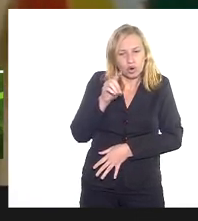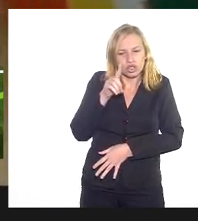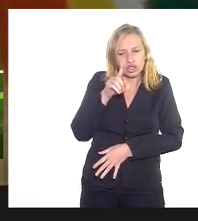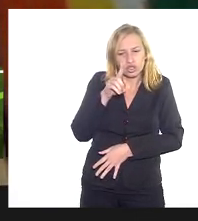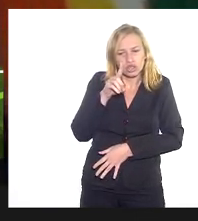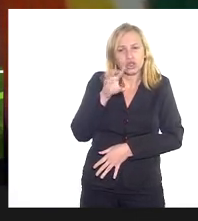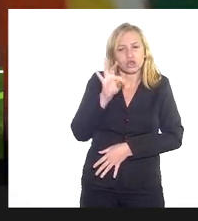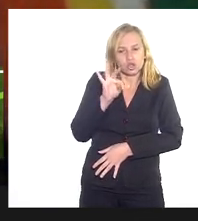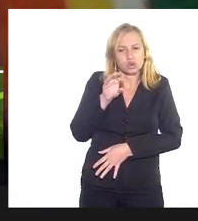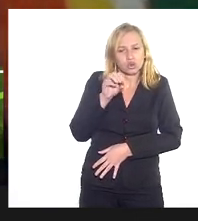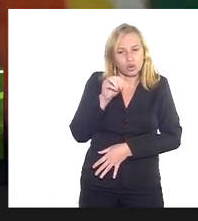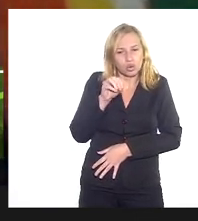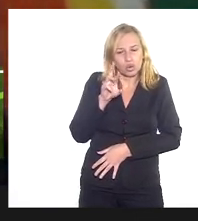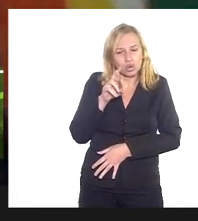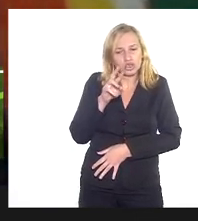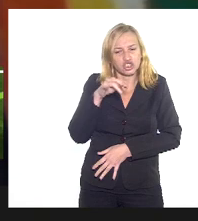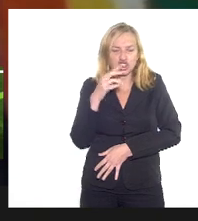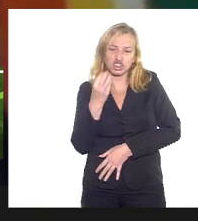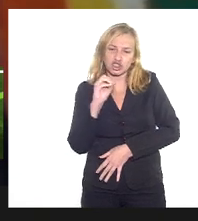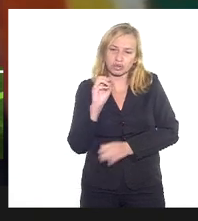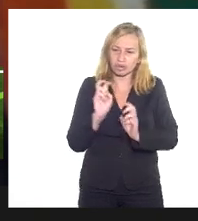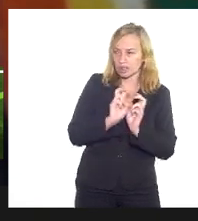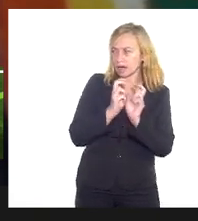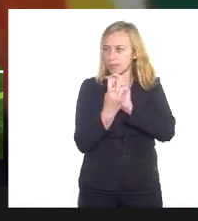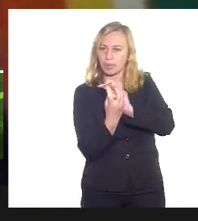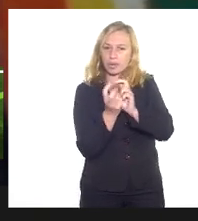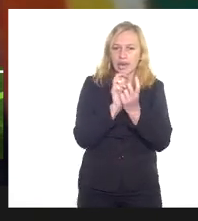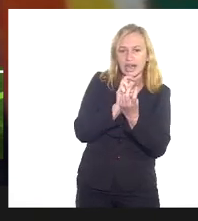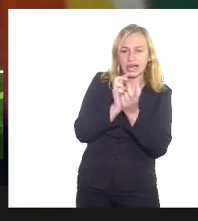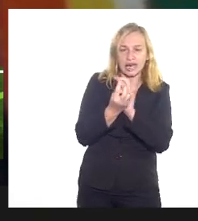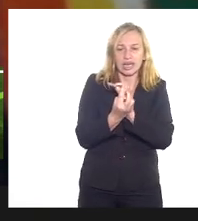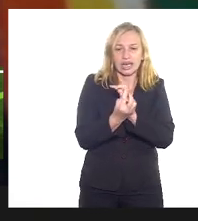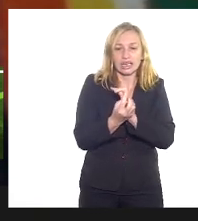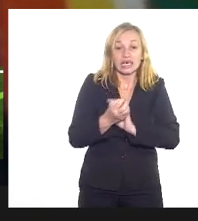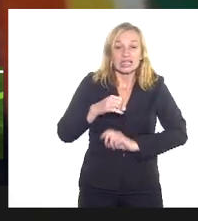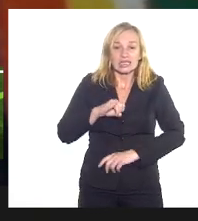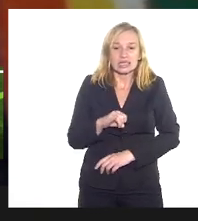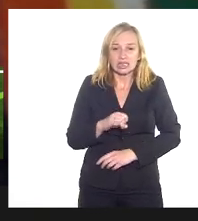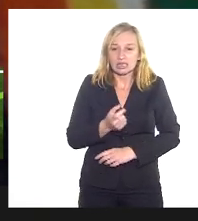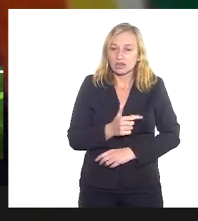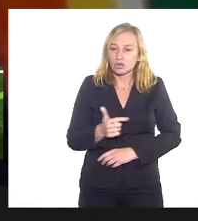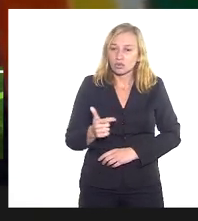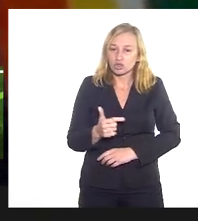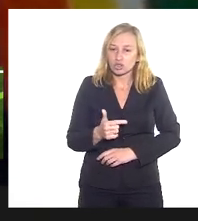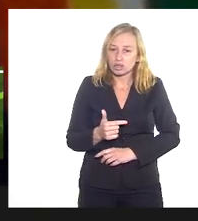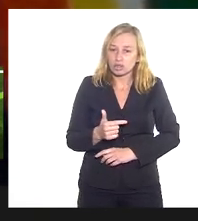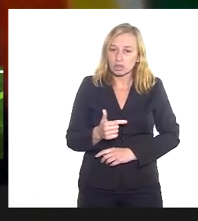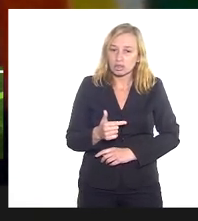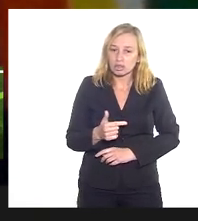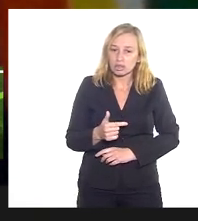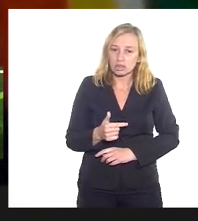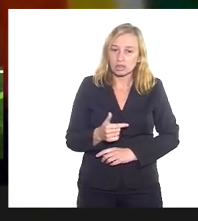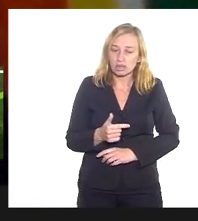Totinho Capoeira, se não caberia, eu fiquei aqui